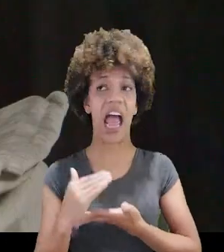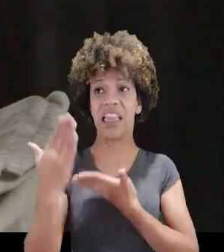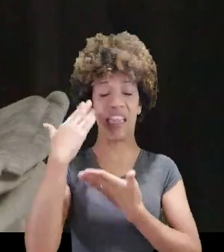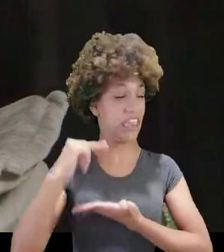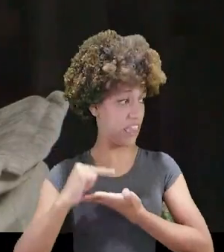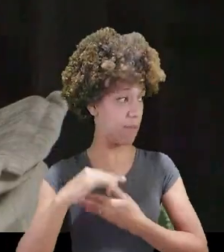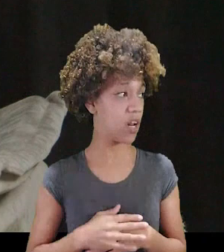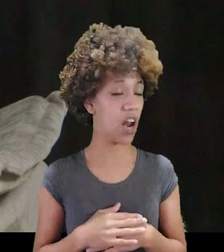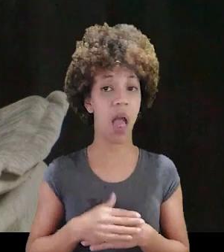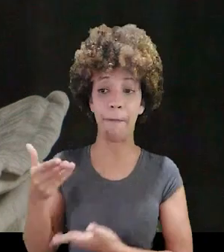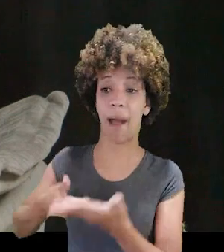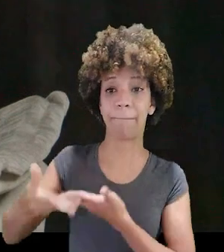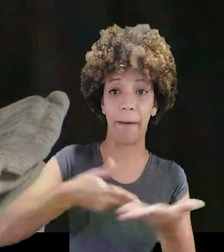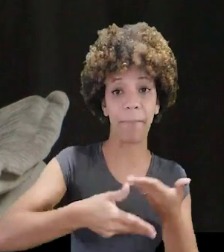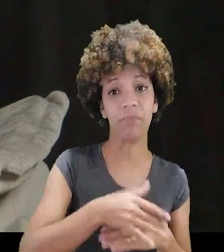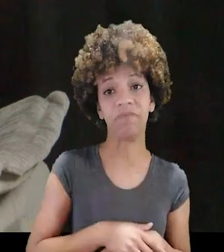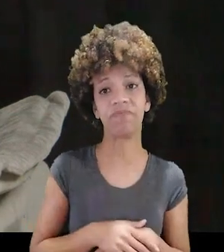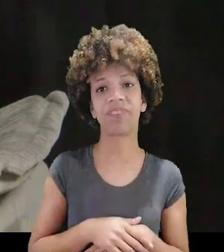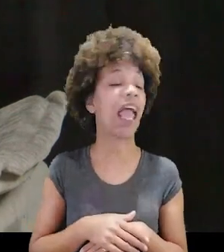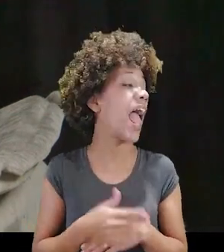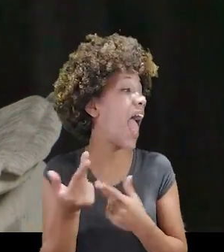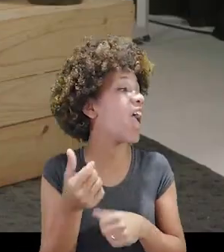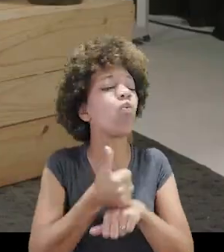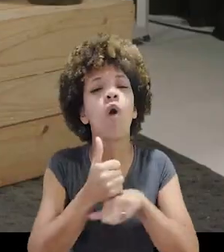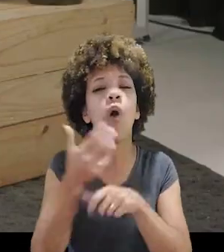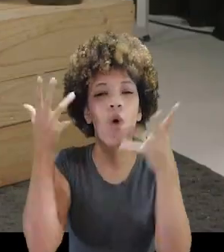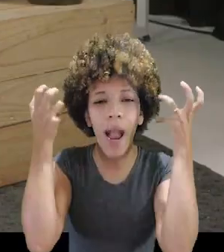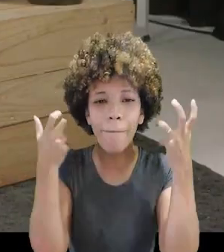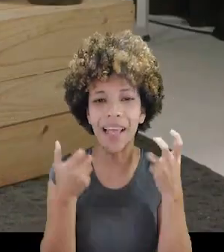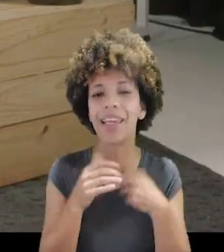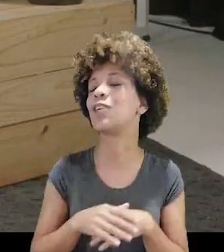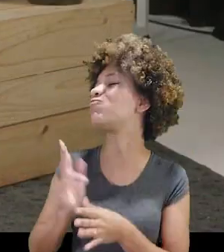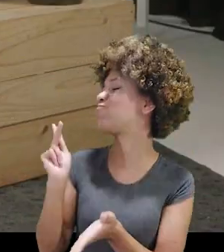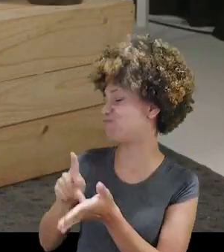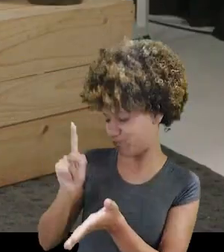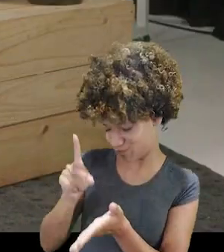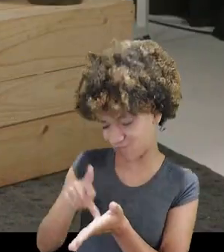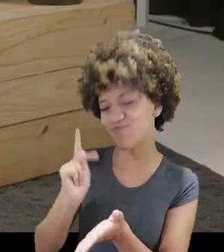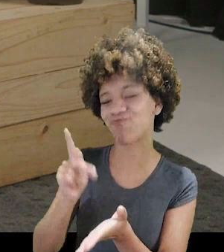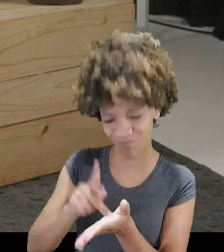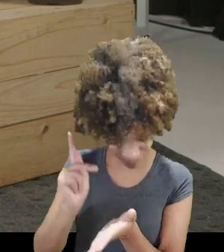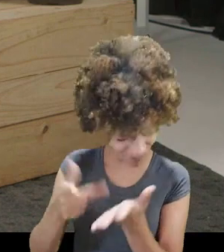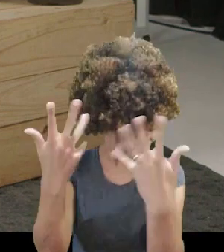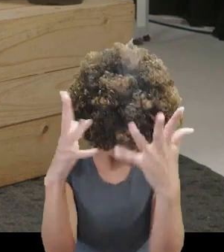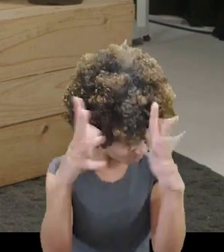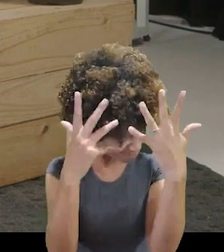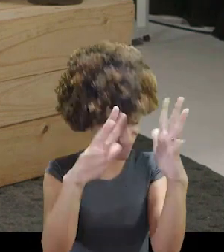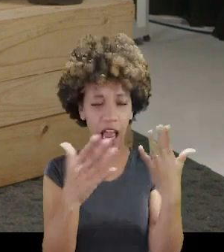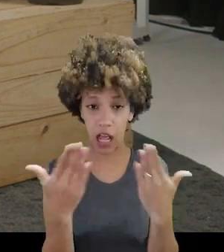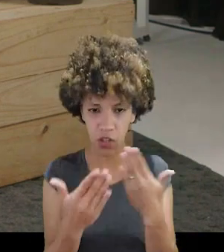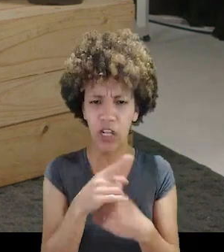terapia. Não, mas, na verdade, um passa para o outro, né? passa para o outro. É o cabeleireiro. Exatamente. Exatamente. Sempre com